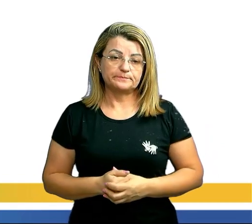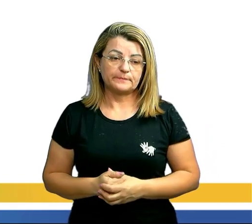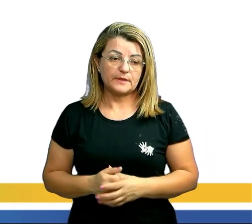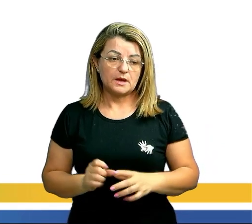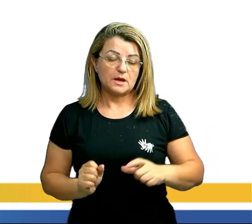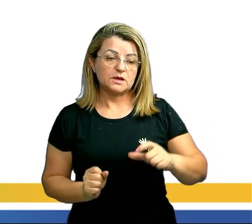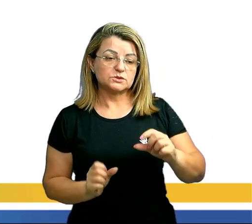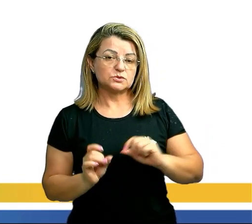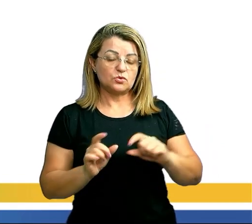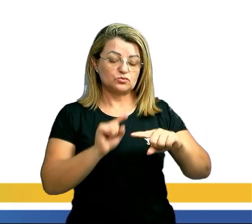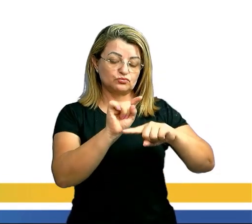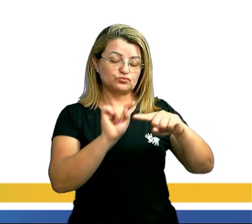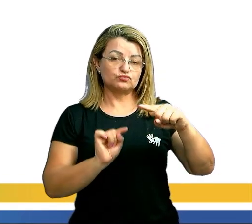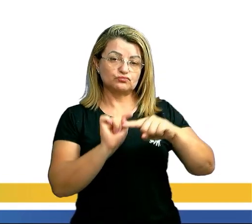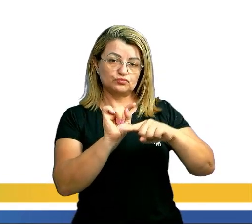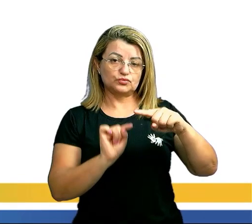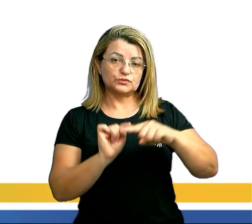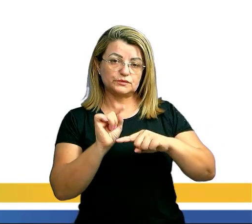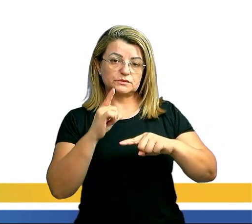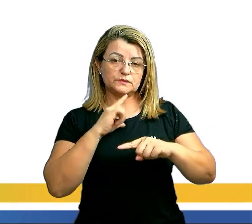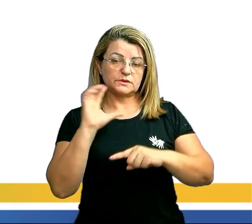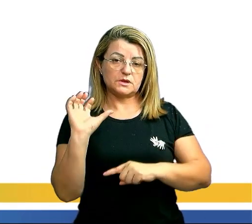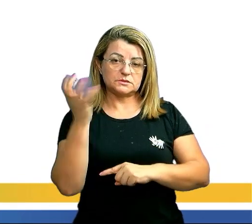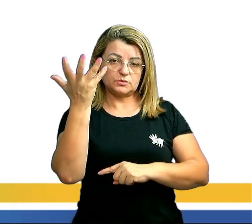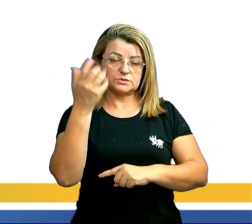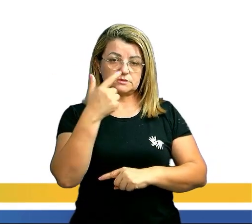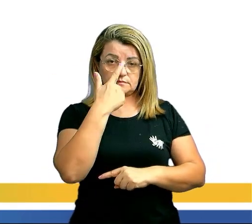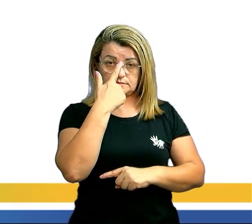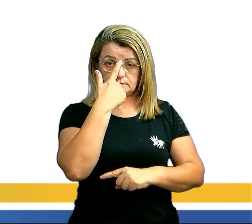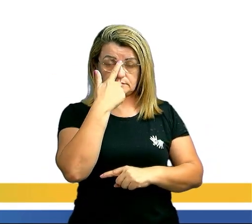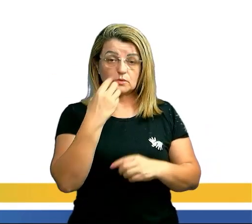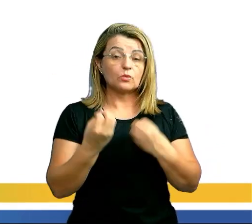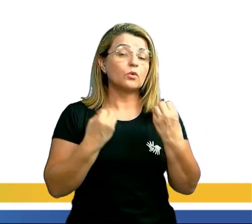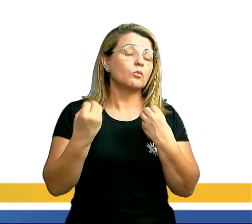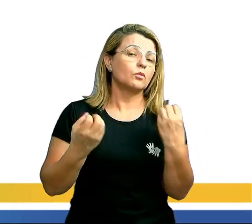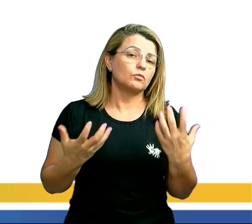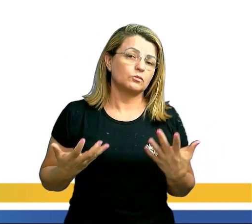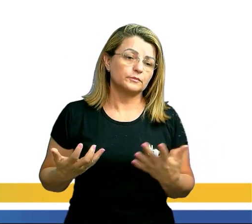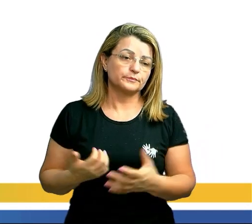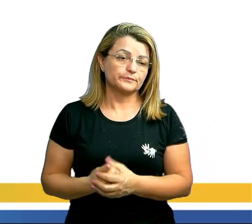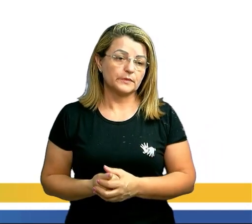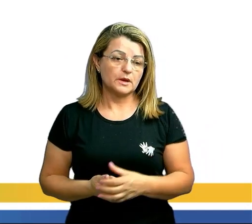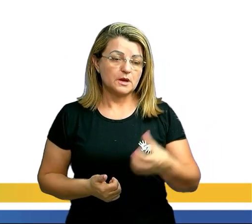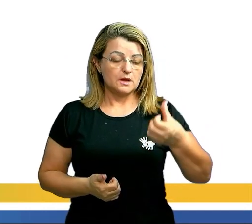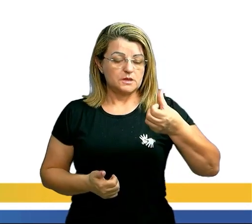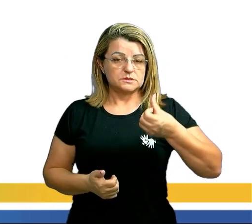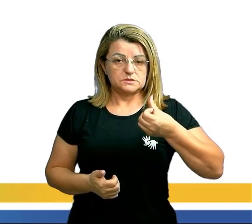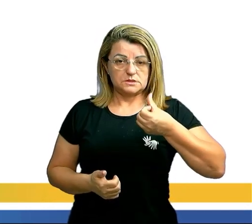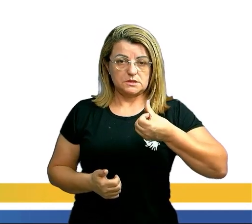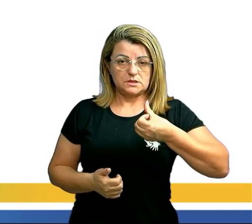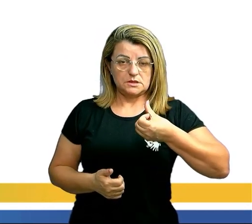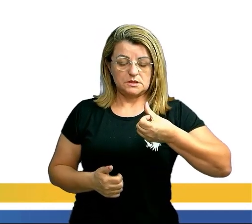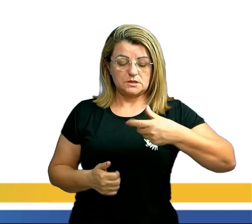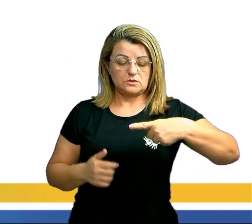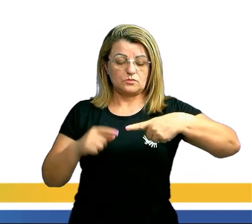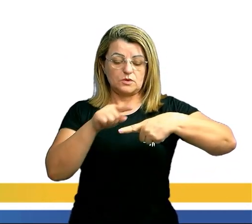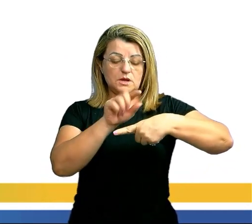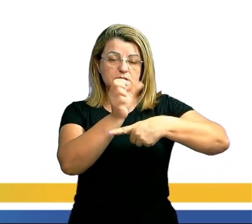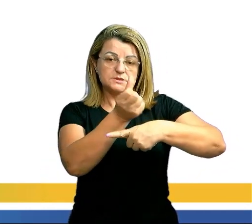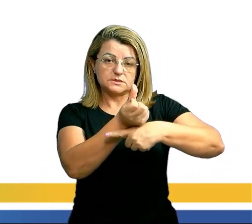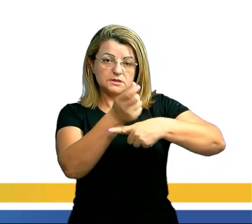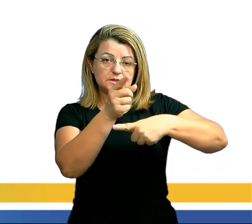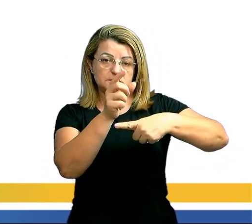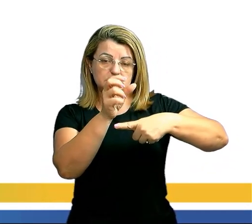Aí é só fazer a divisão que você chega na resposta. Como assim? Seis vezes cinco vezes quatro vezes três